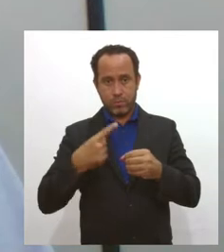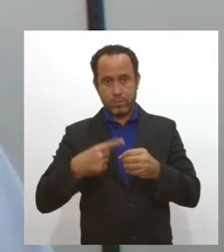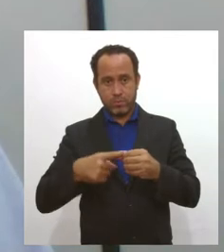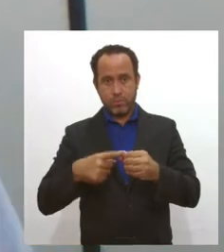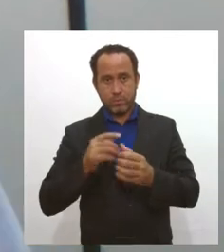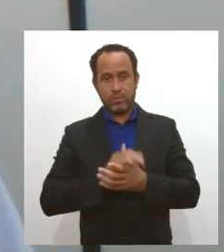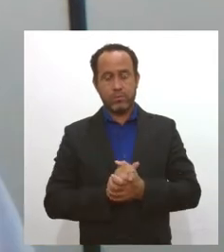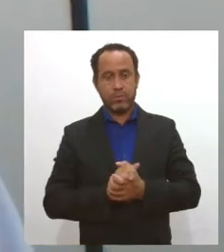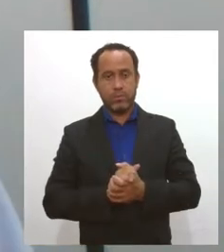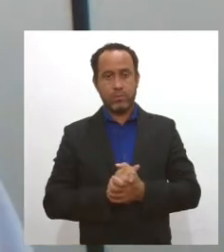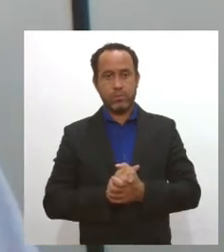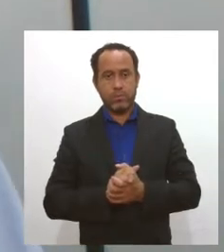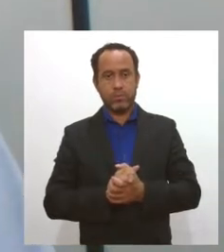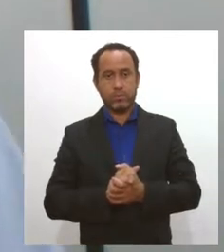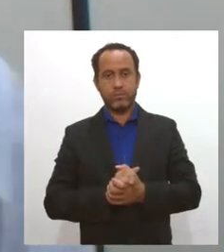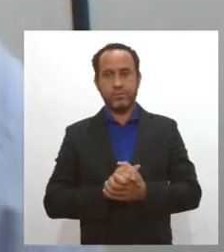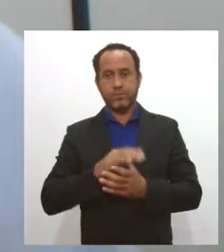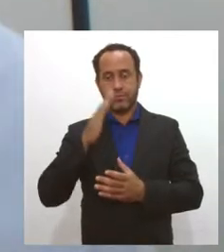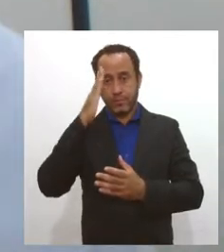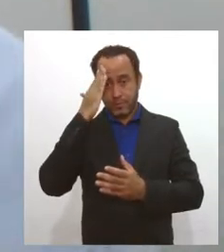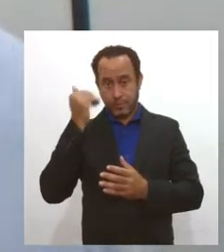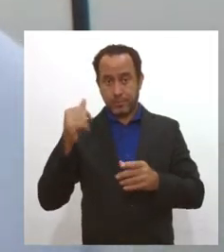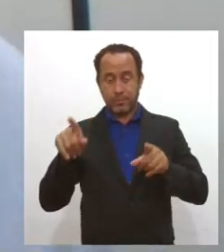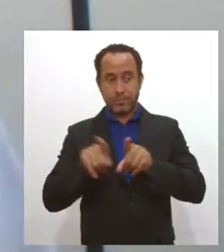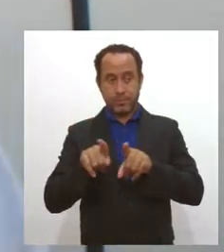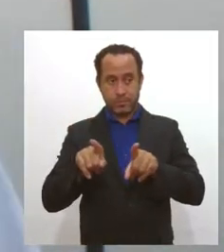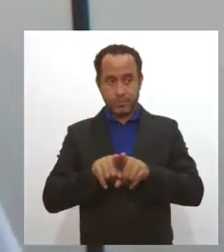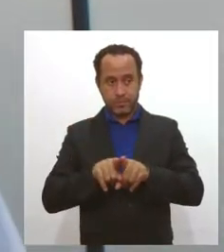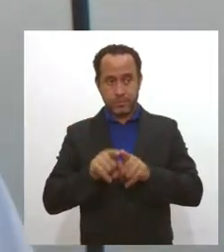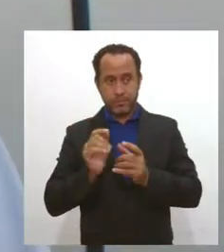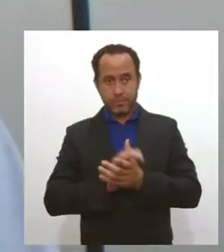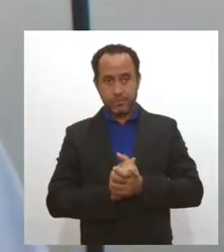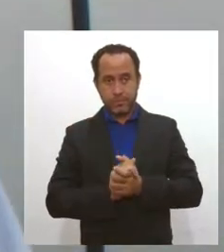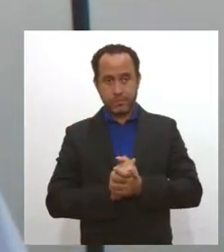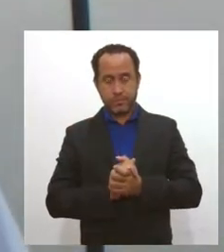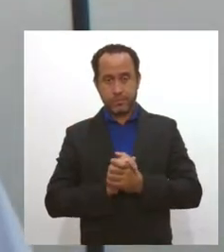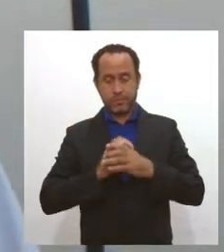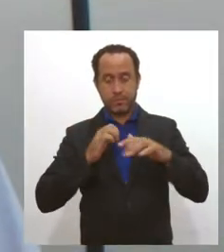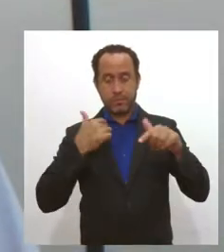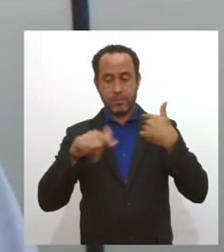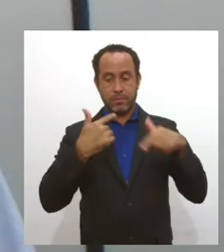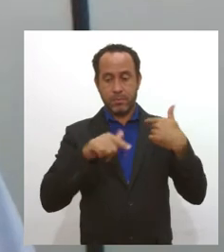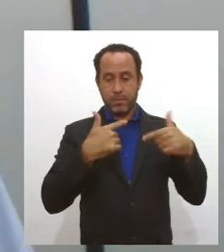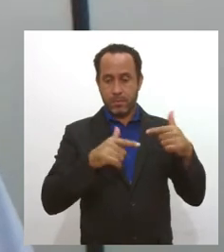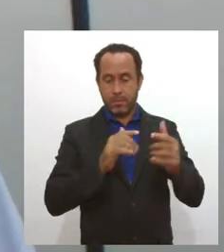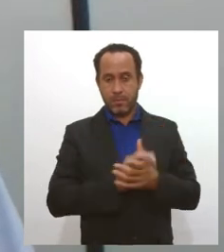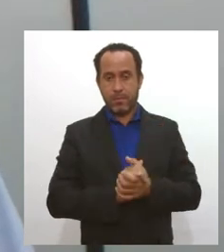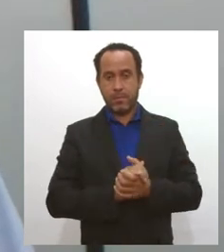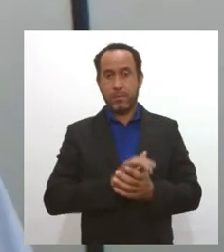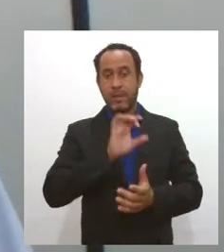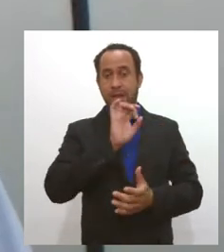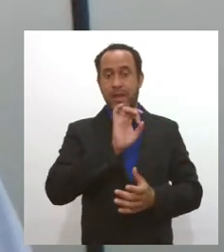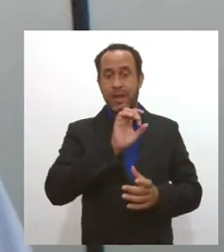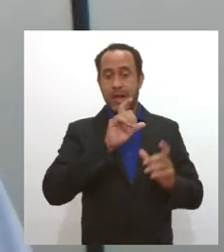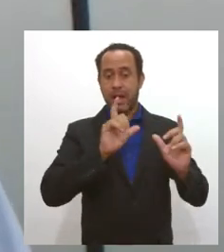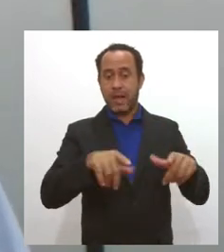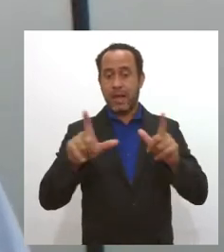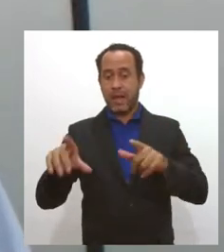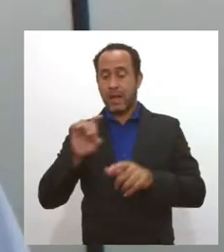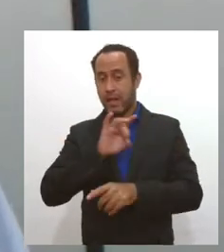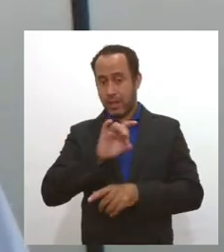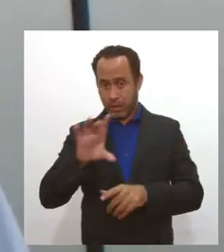E outro, para você ter uma ideia do ponto de vista de geração de emprego, cada hectare irrigado